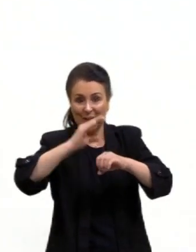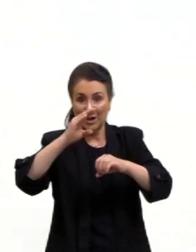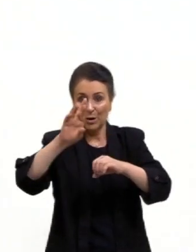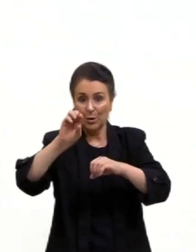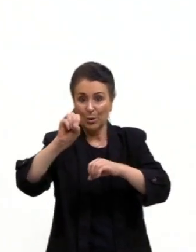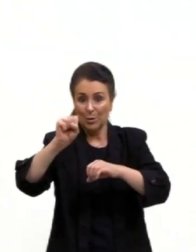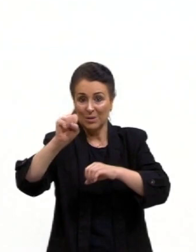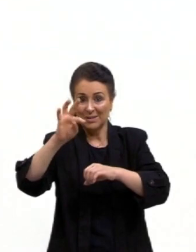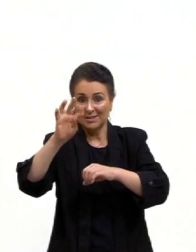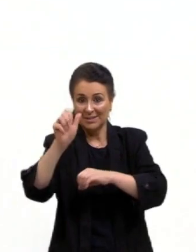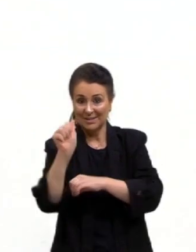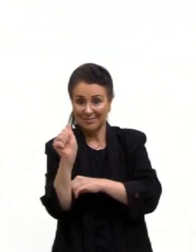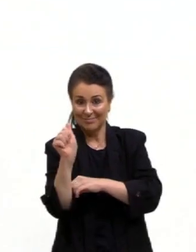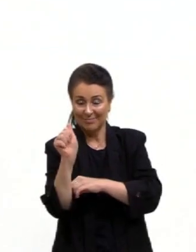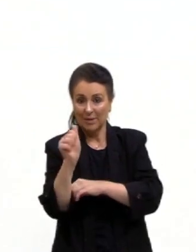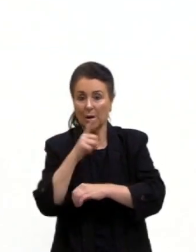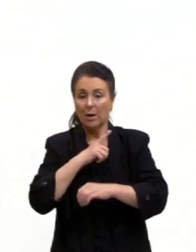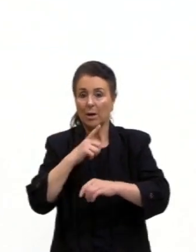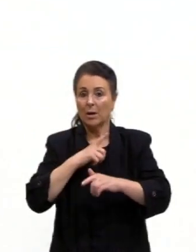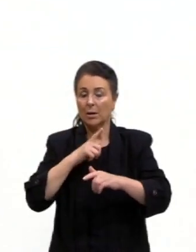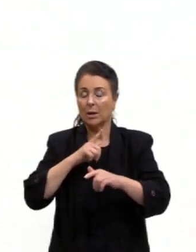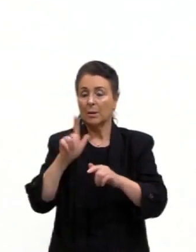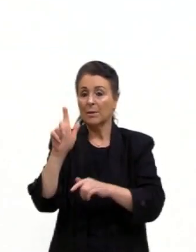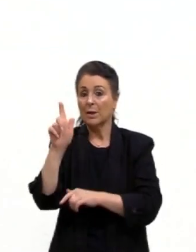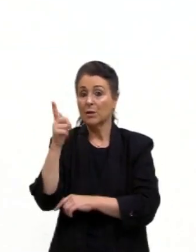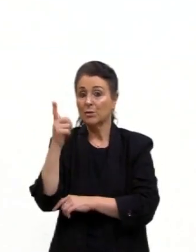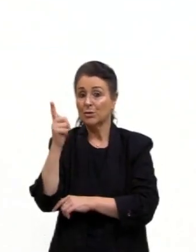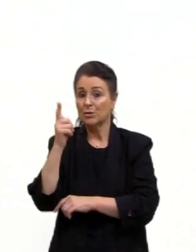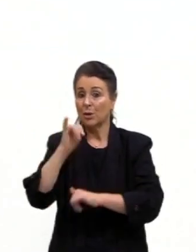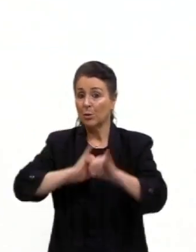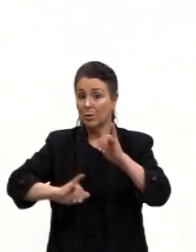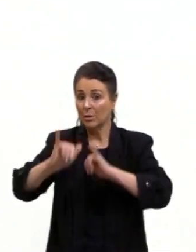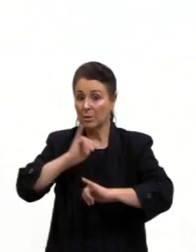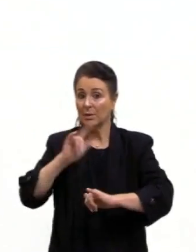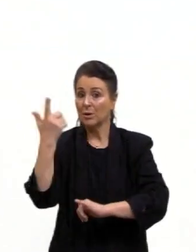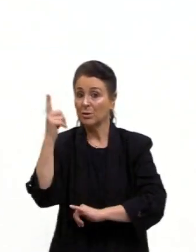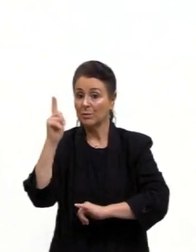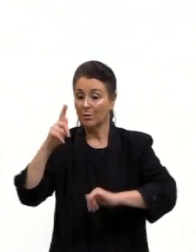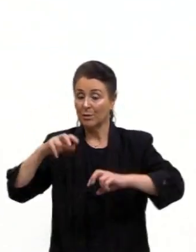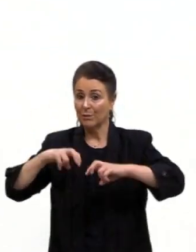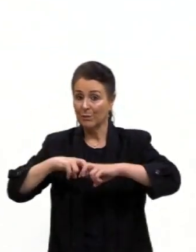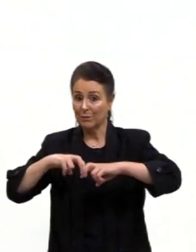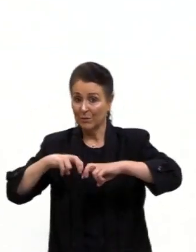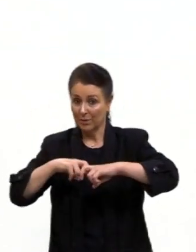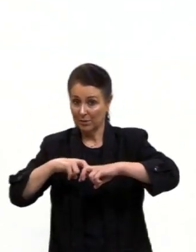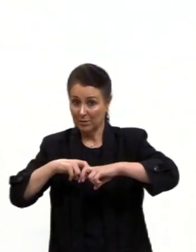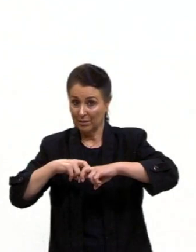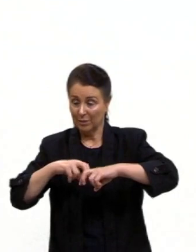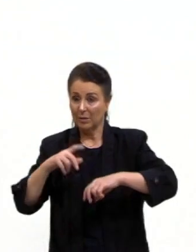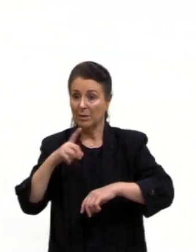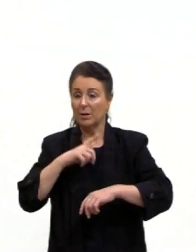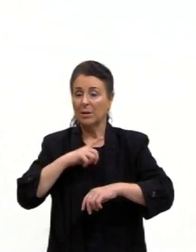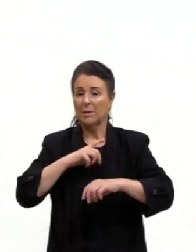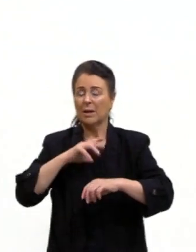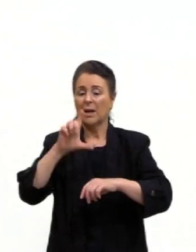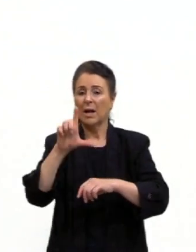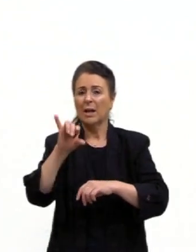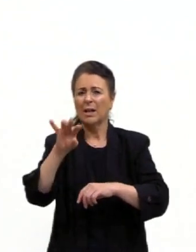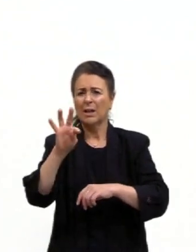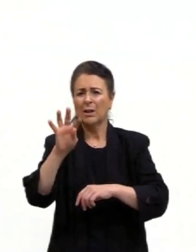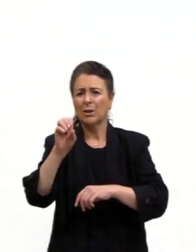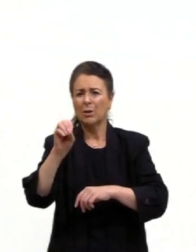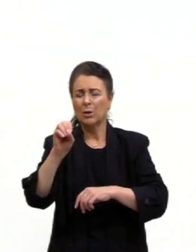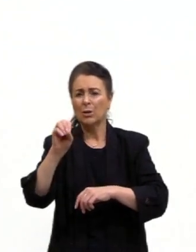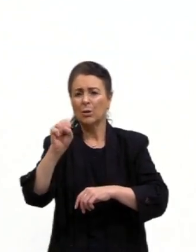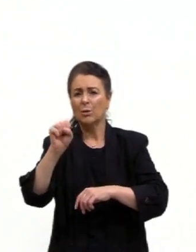Aí nós vamos ter a divisão geoquímica e a divisão geofísica. A geofísica vai colocar a litosfera, essa